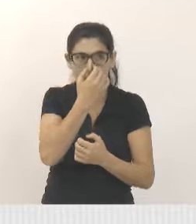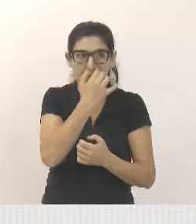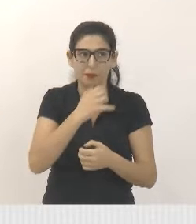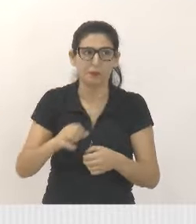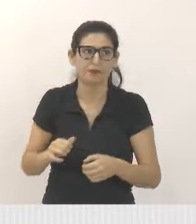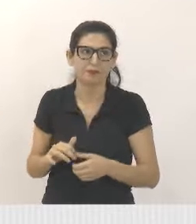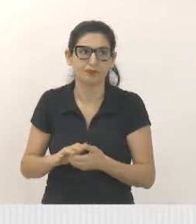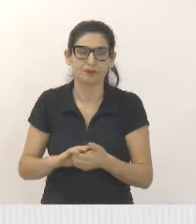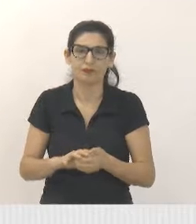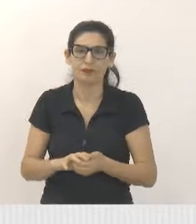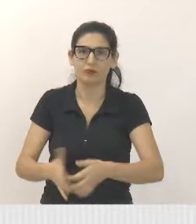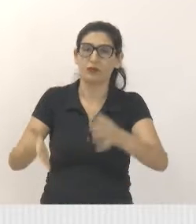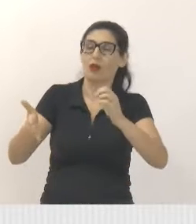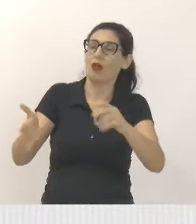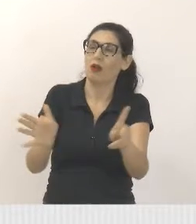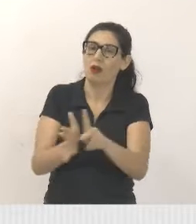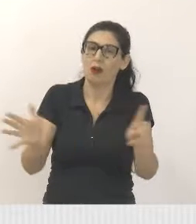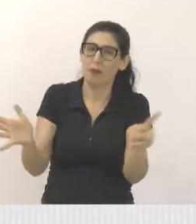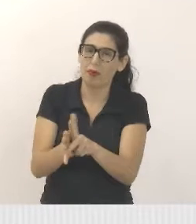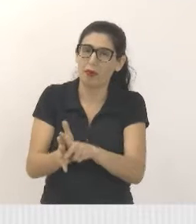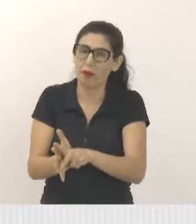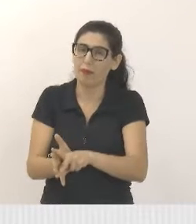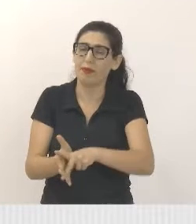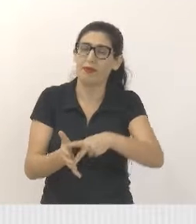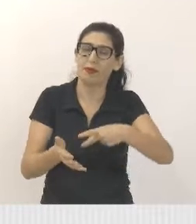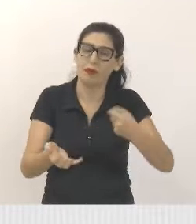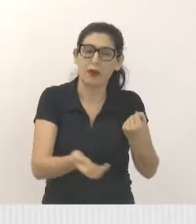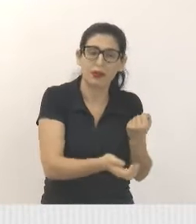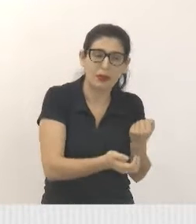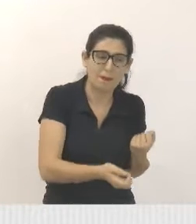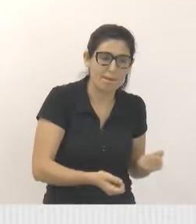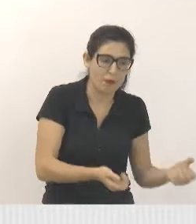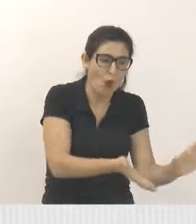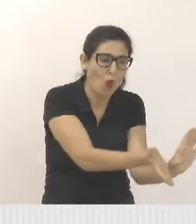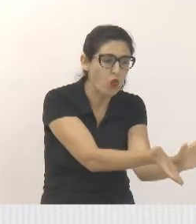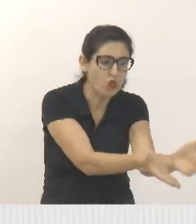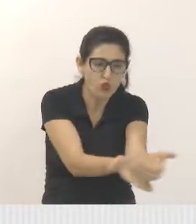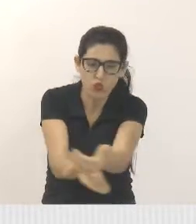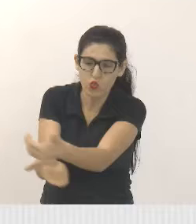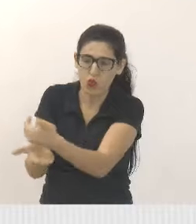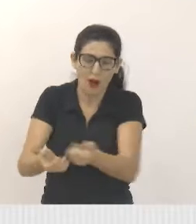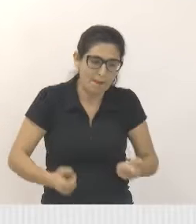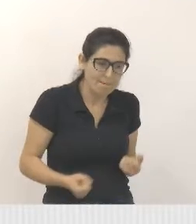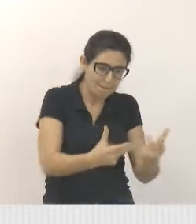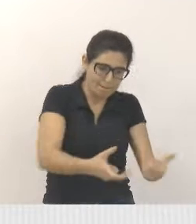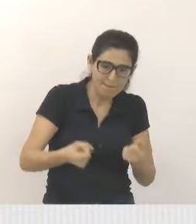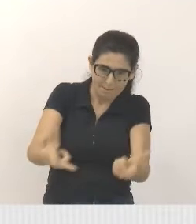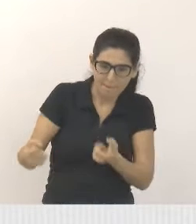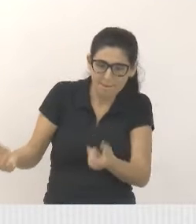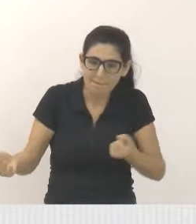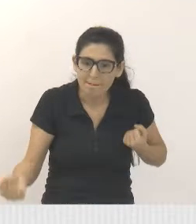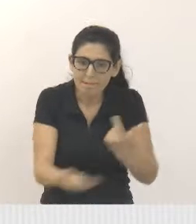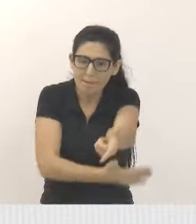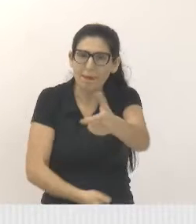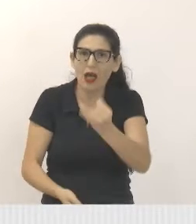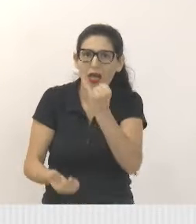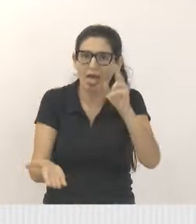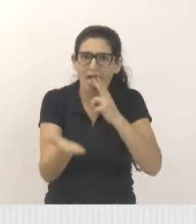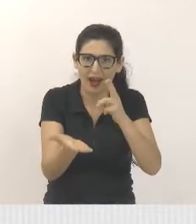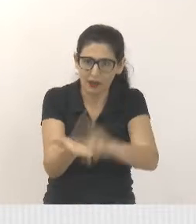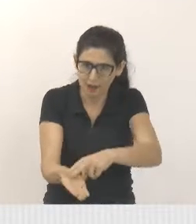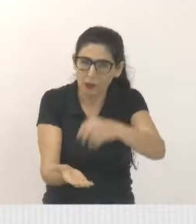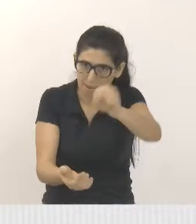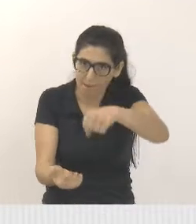deve ser impactado na tarifa. Então, por exemplo, ela comercializa a traseira do ônibus.